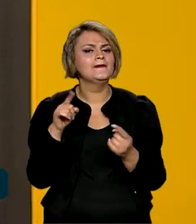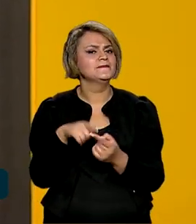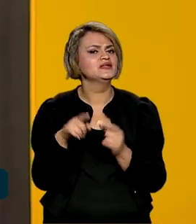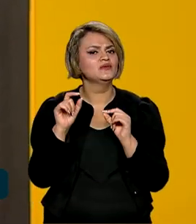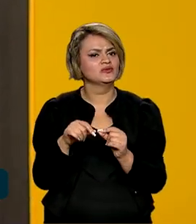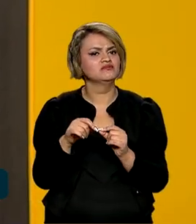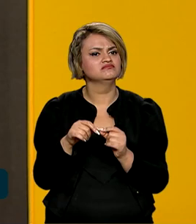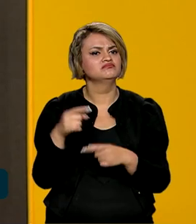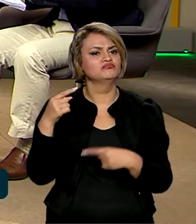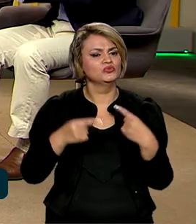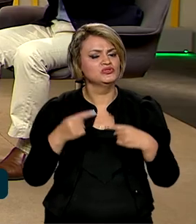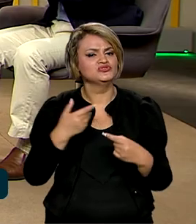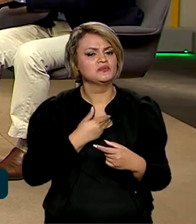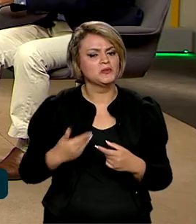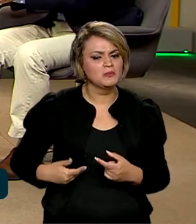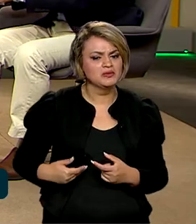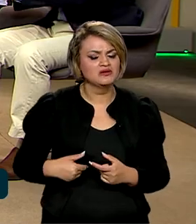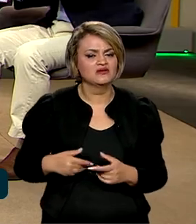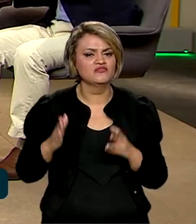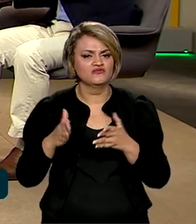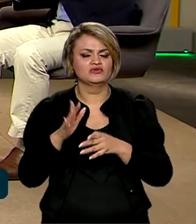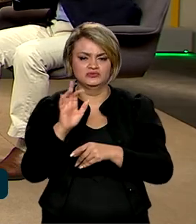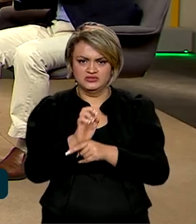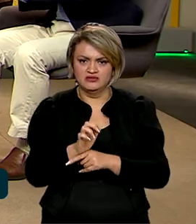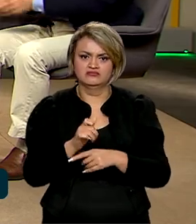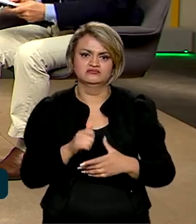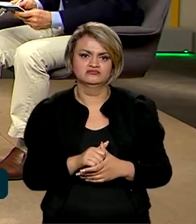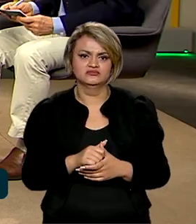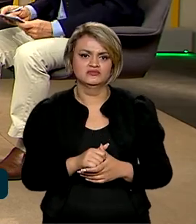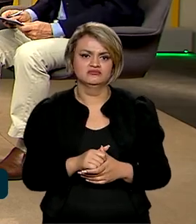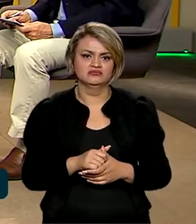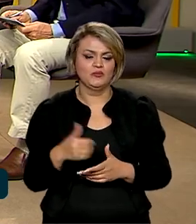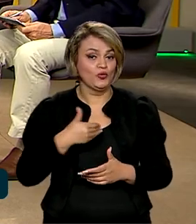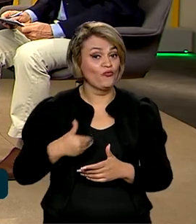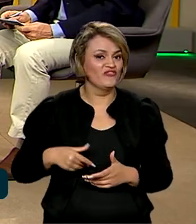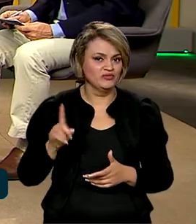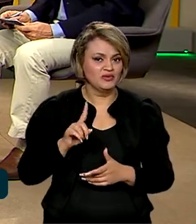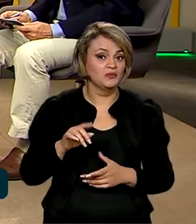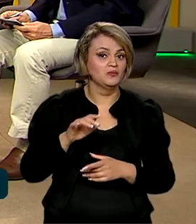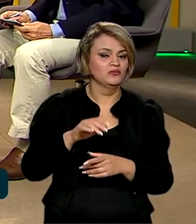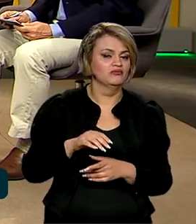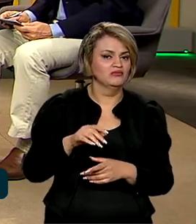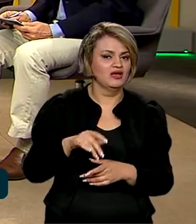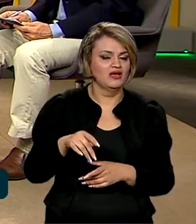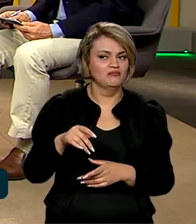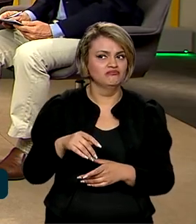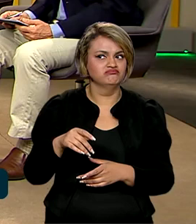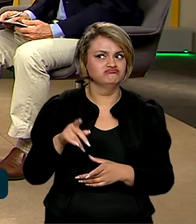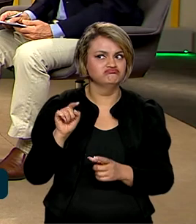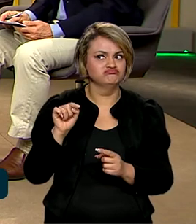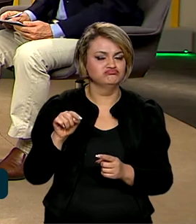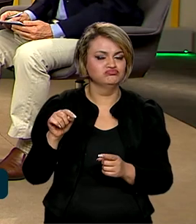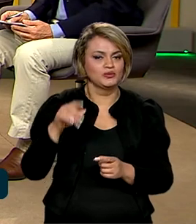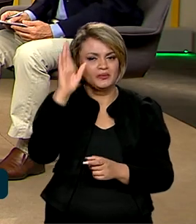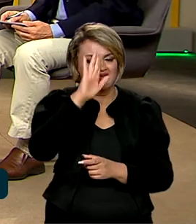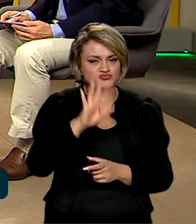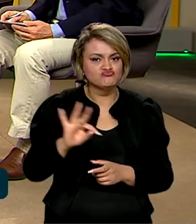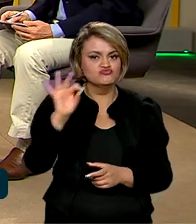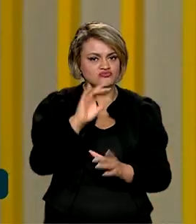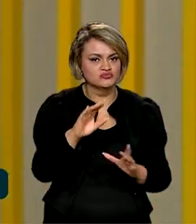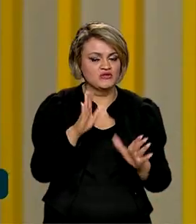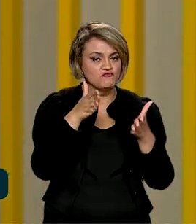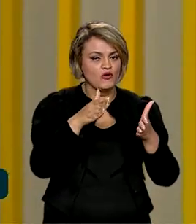estabelecer políticas públicas para o Estado brasileiro, não para o governo do momento, não é? É, tanto é que o constituinte